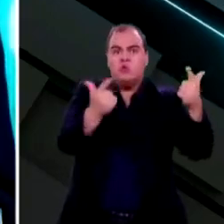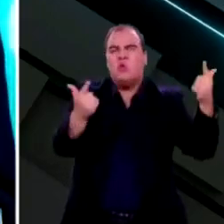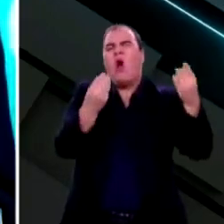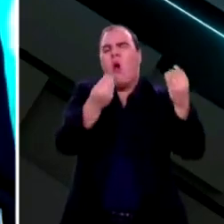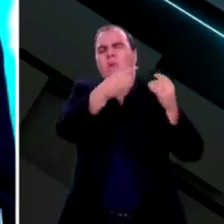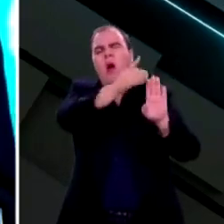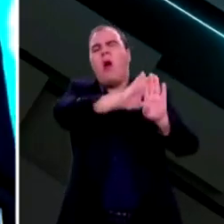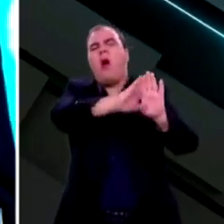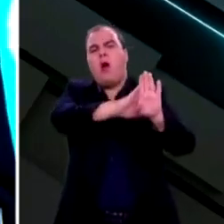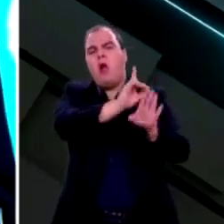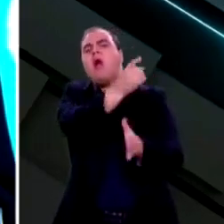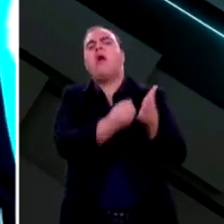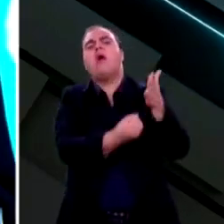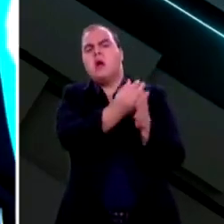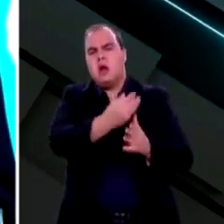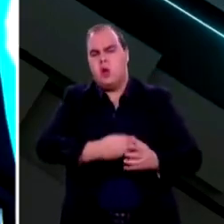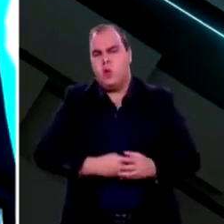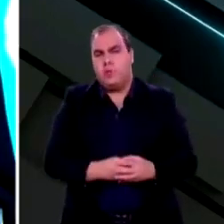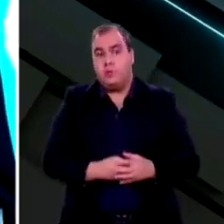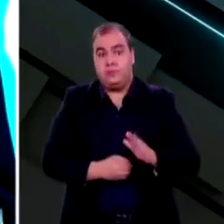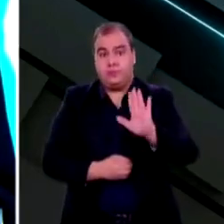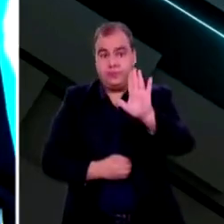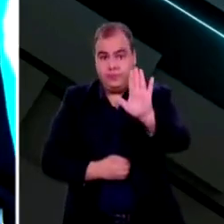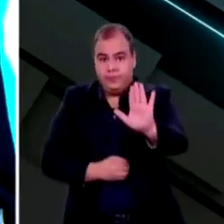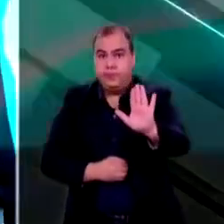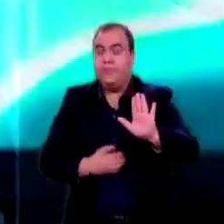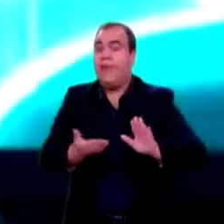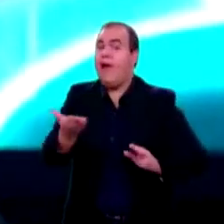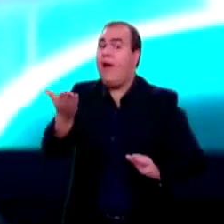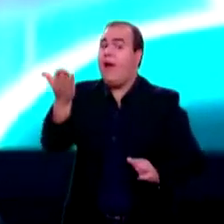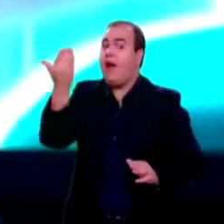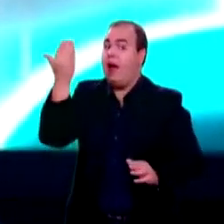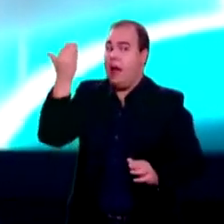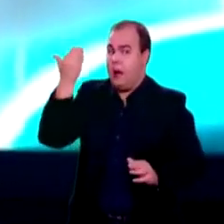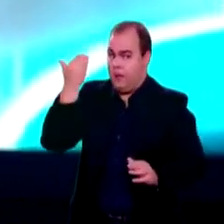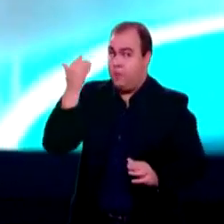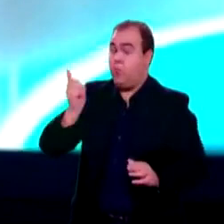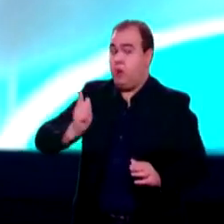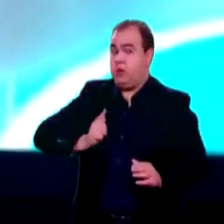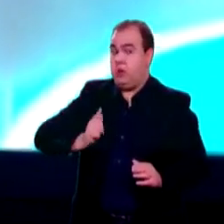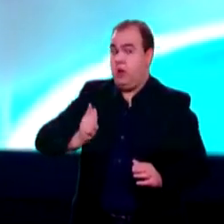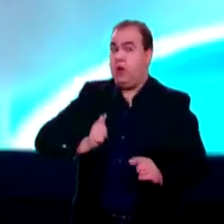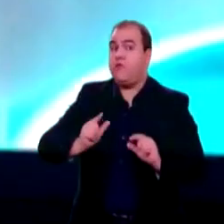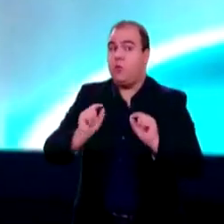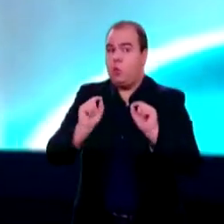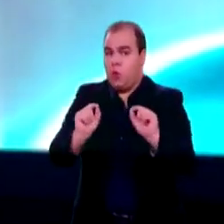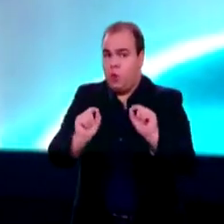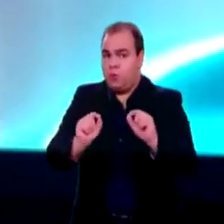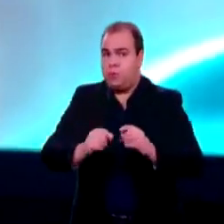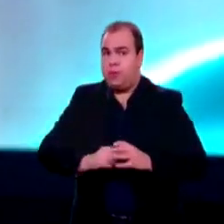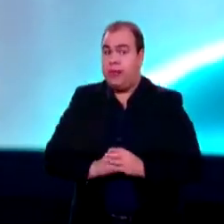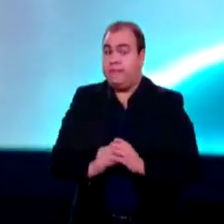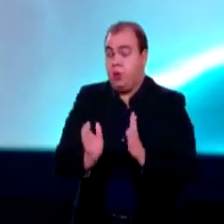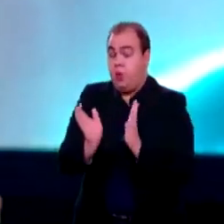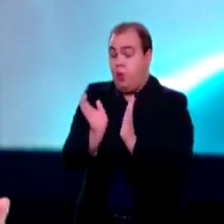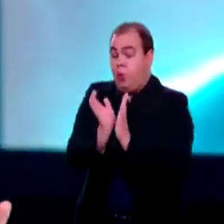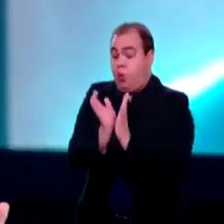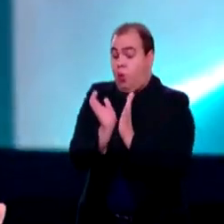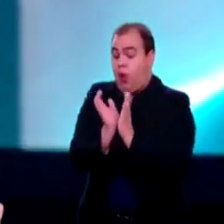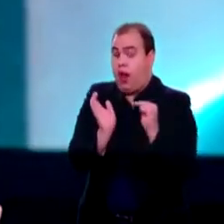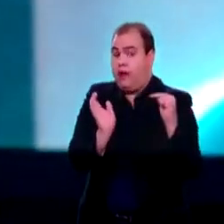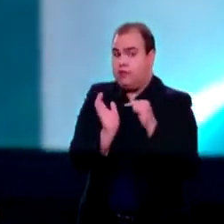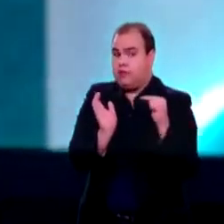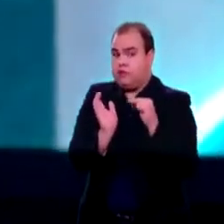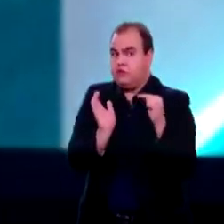Olha, o que houve nessa época é o Congresso querer